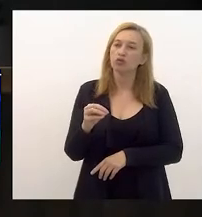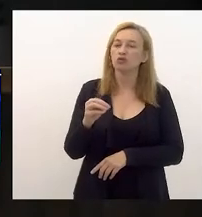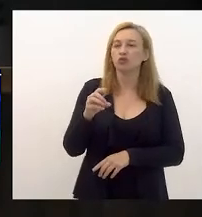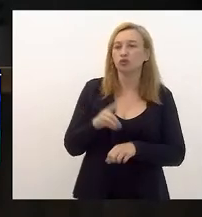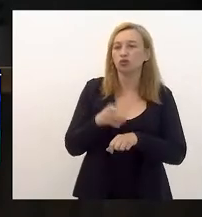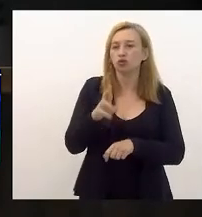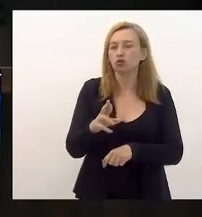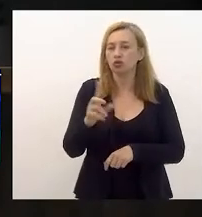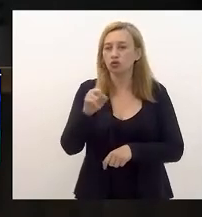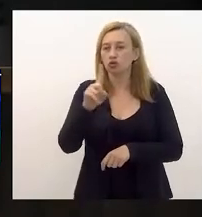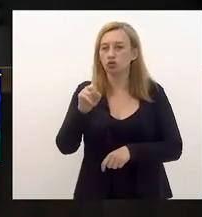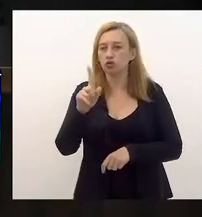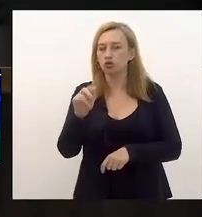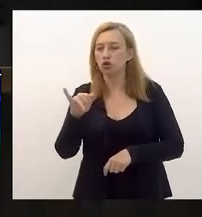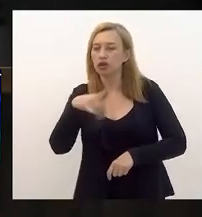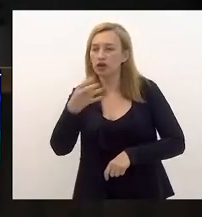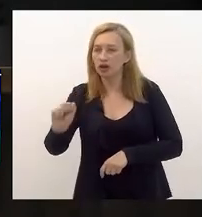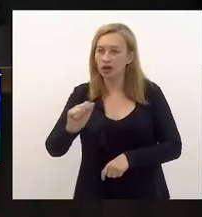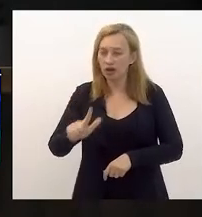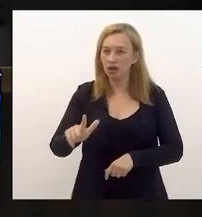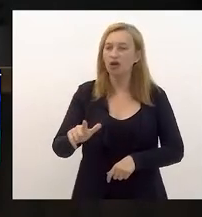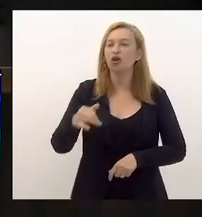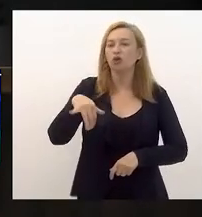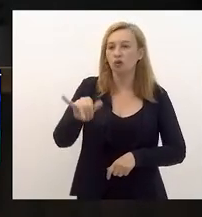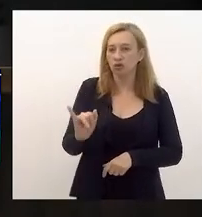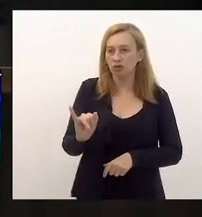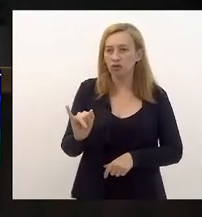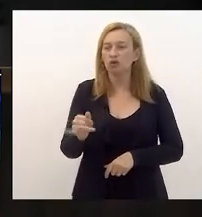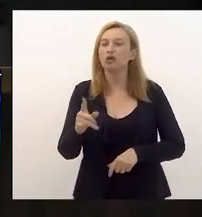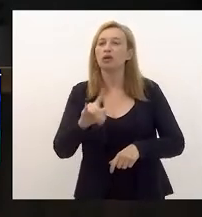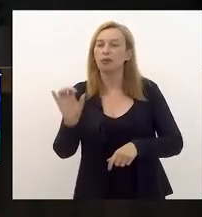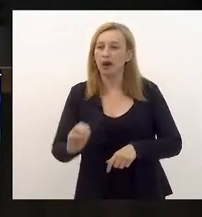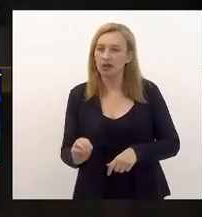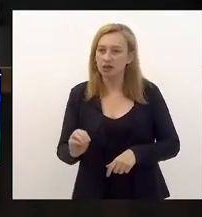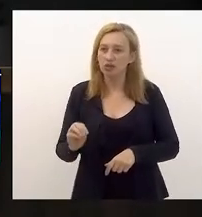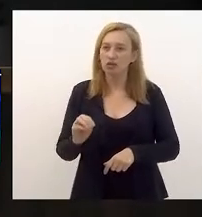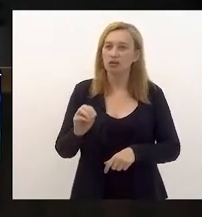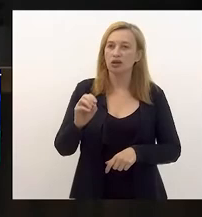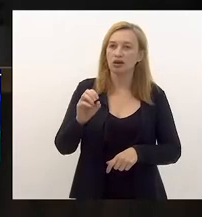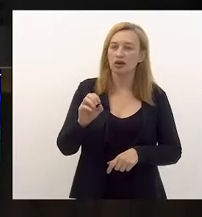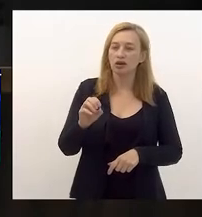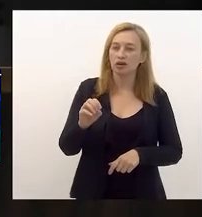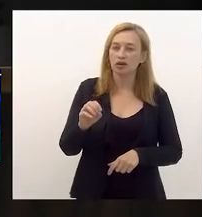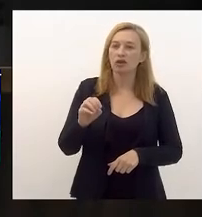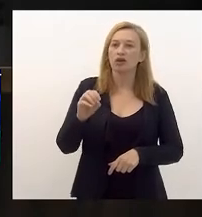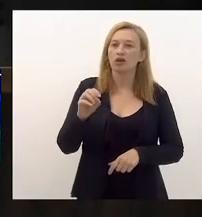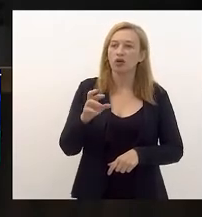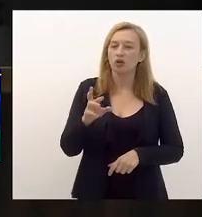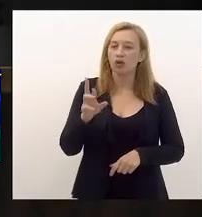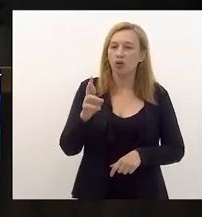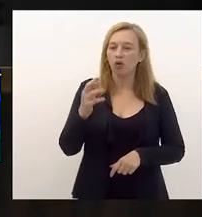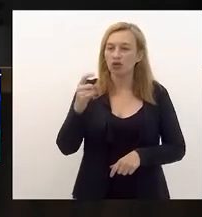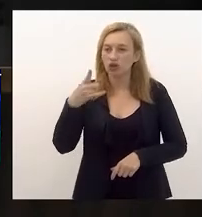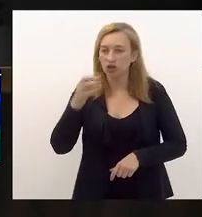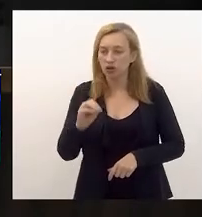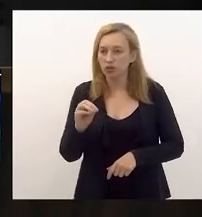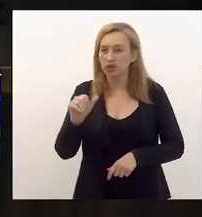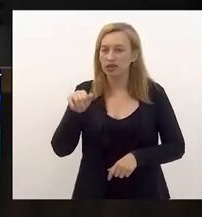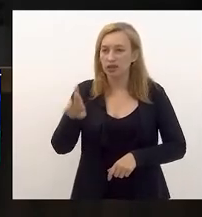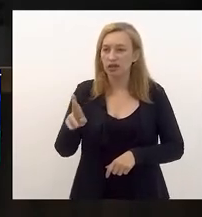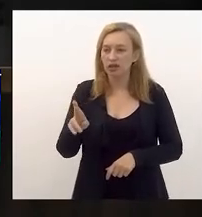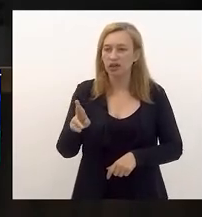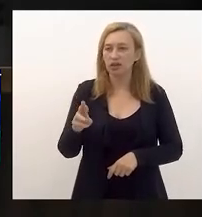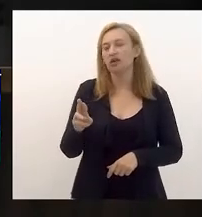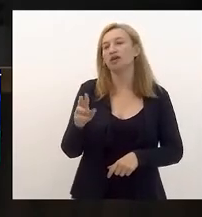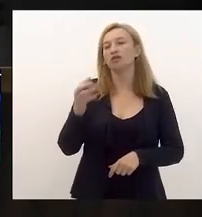Nelly, Conte Bittencourt, João Peixoto, Edson Albertazzi, Márcia Giovanni, Edson Albertazzi, Rodrigo Bacelá, Tiago Pampoli e Valdeque Carneiro.